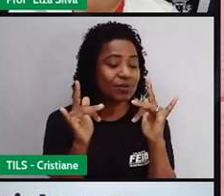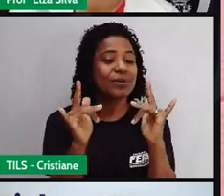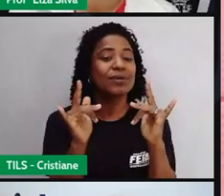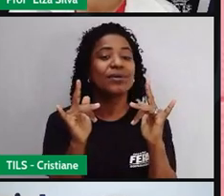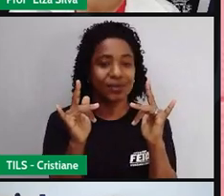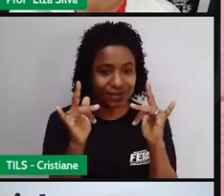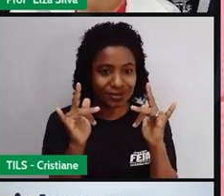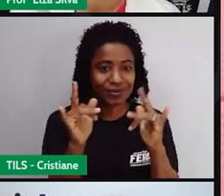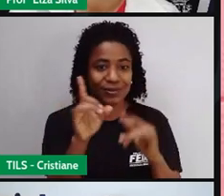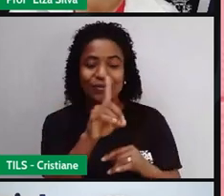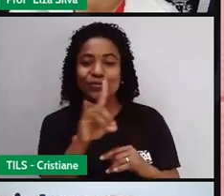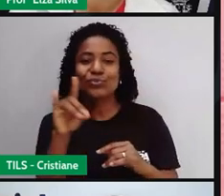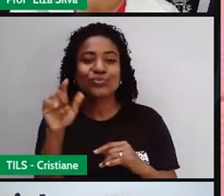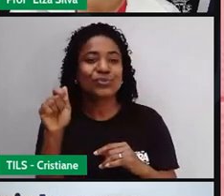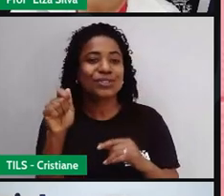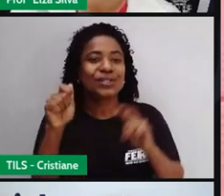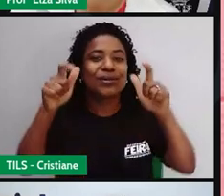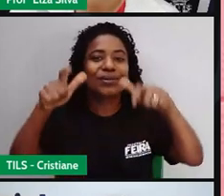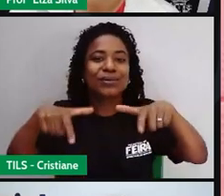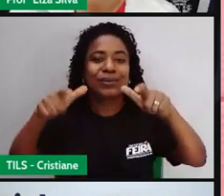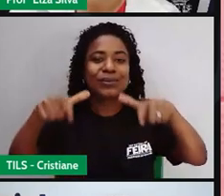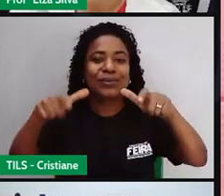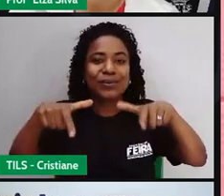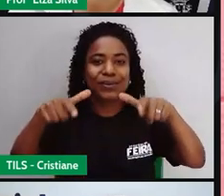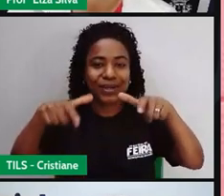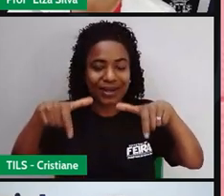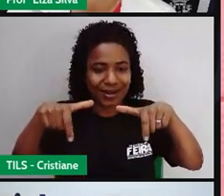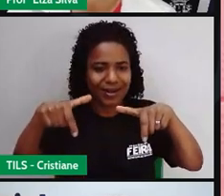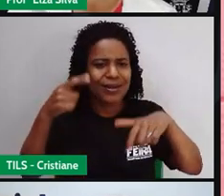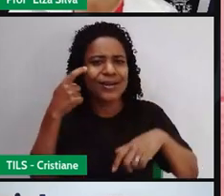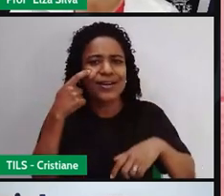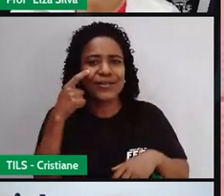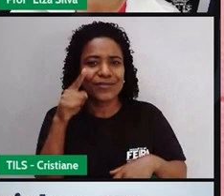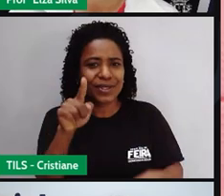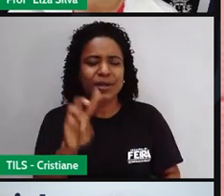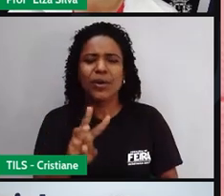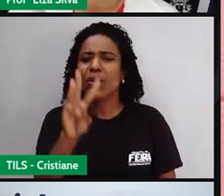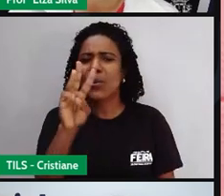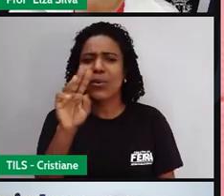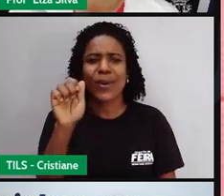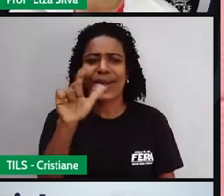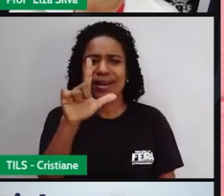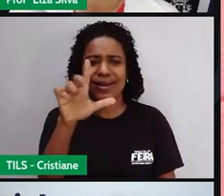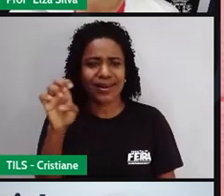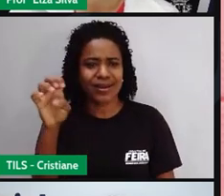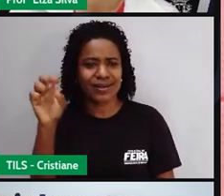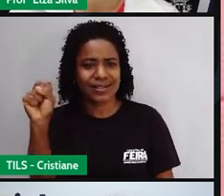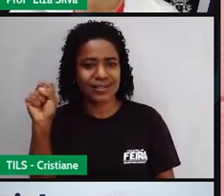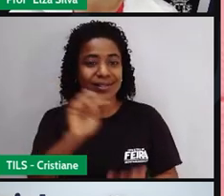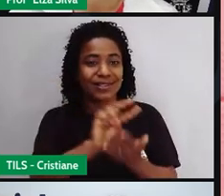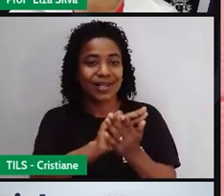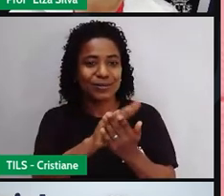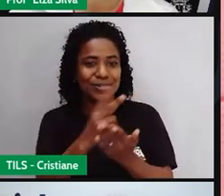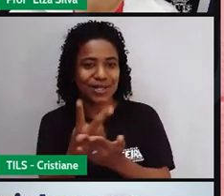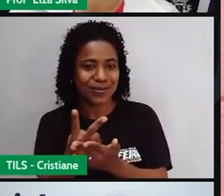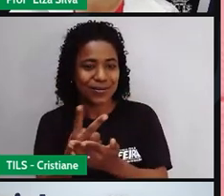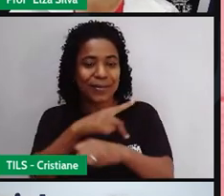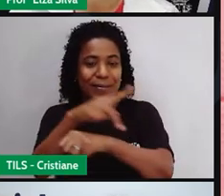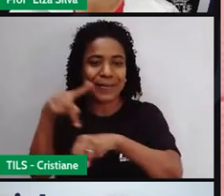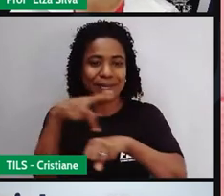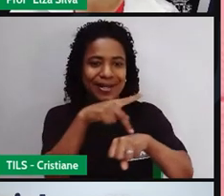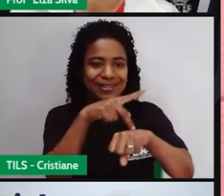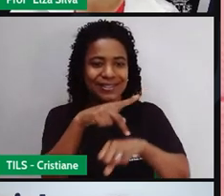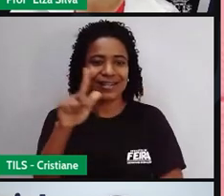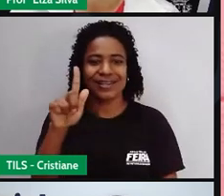esse outro local, Wales. Wales é país de galhos. Então, lá, eles têm essa